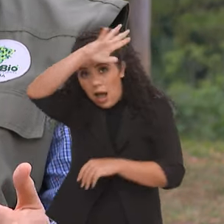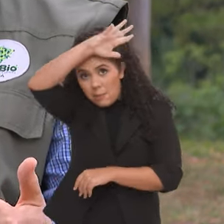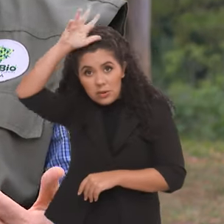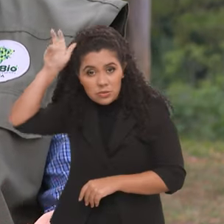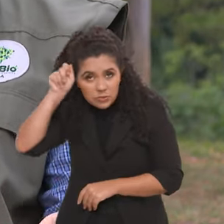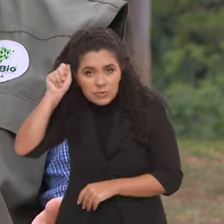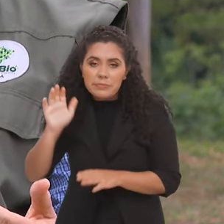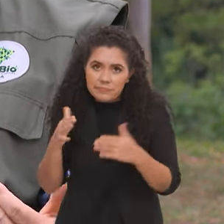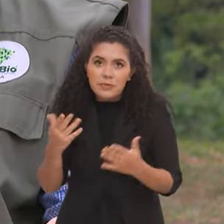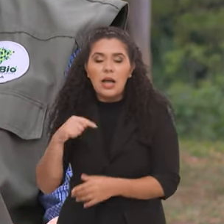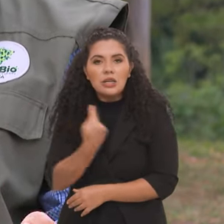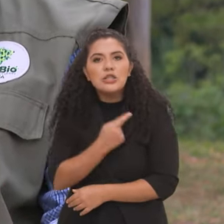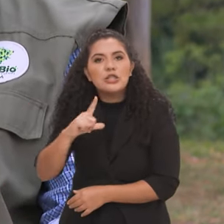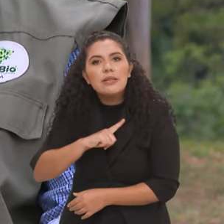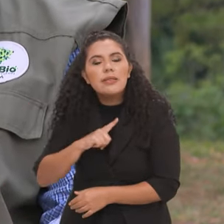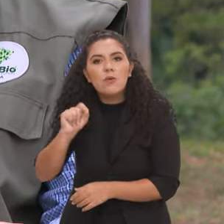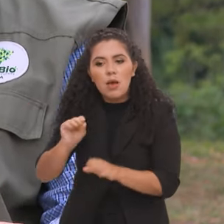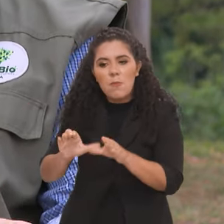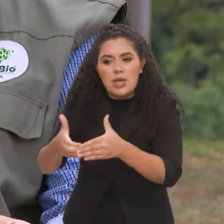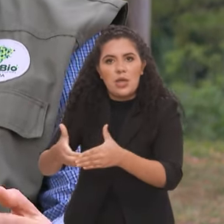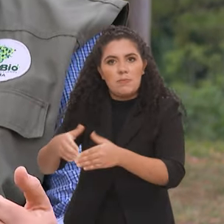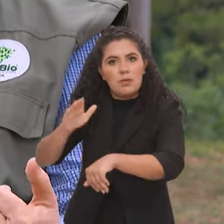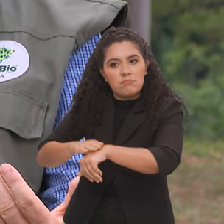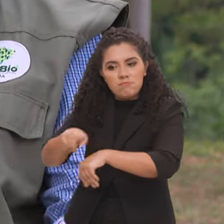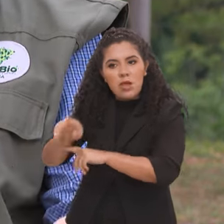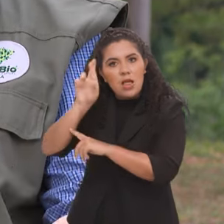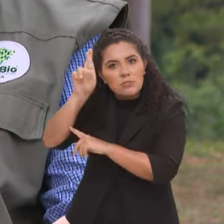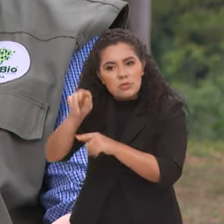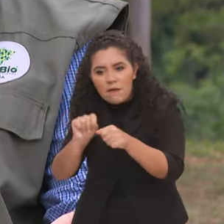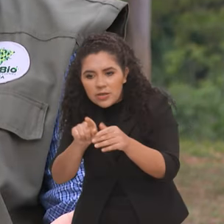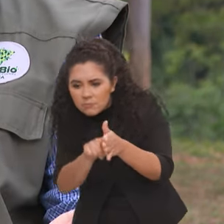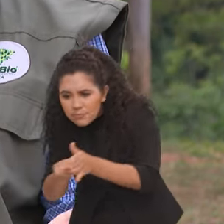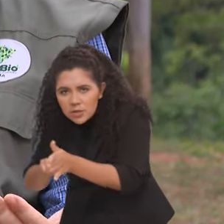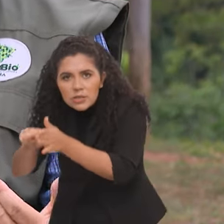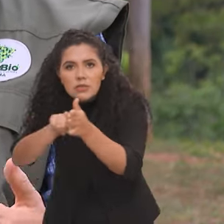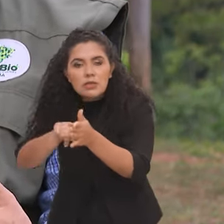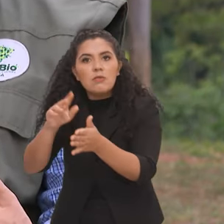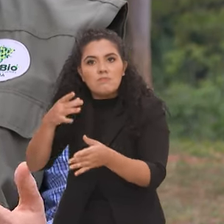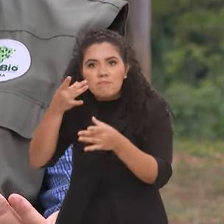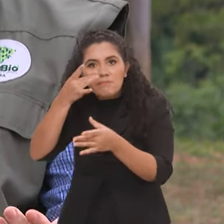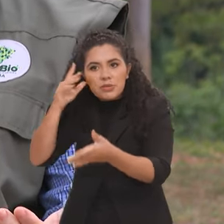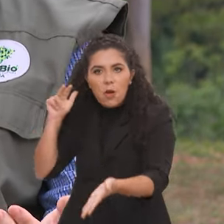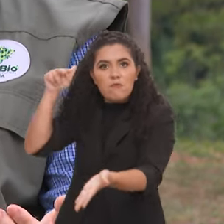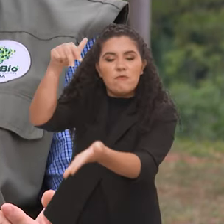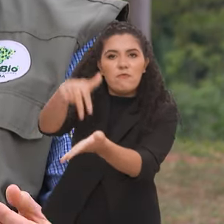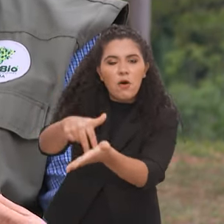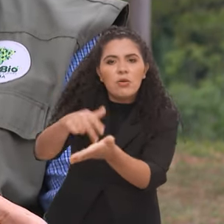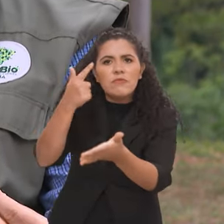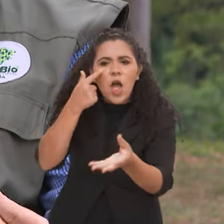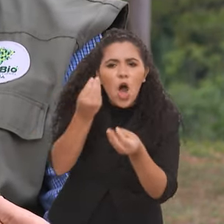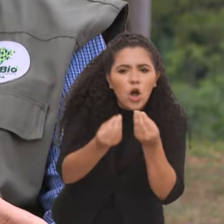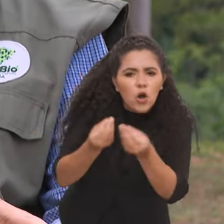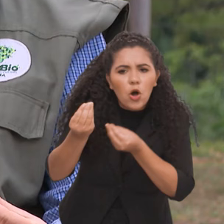nós temos uma equipe, um centro de pesquisa que foi para a região ajudar no manejo daquela